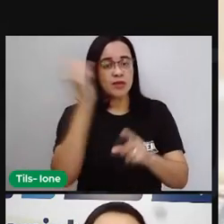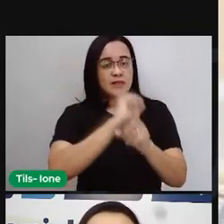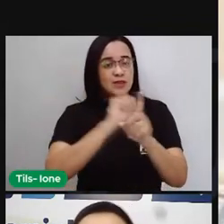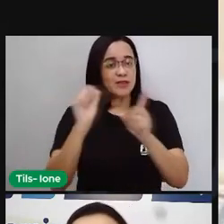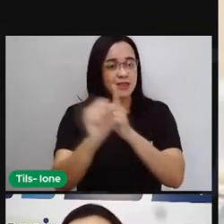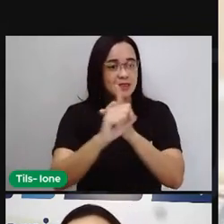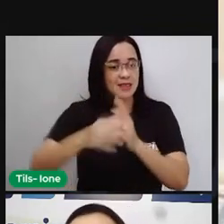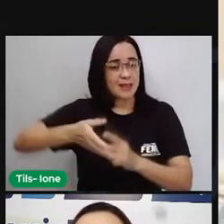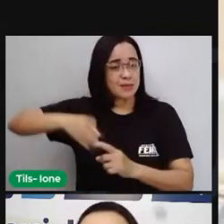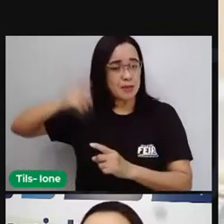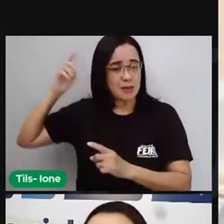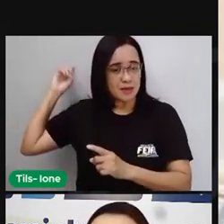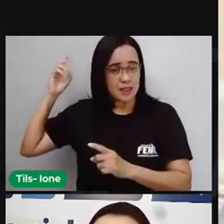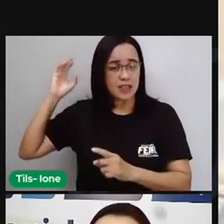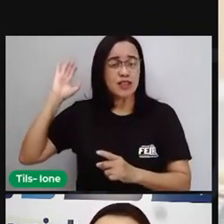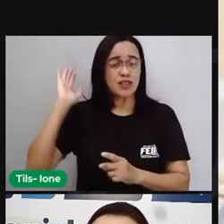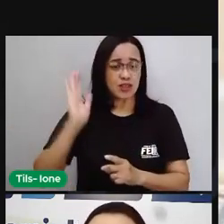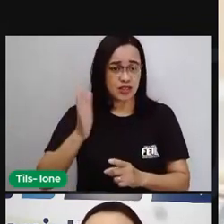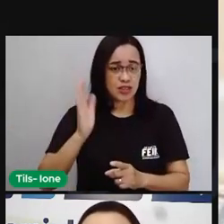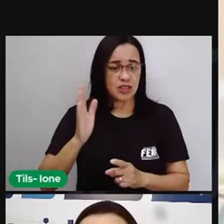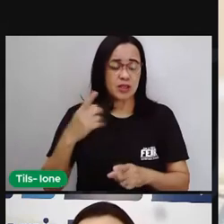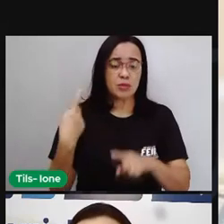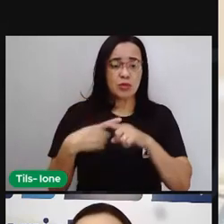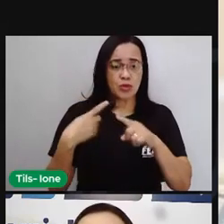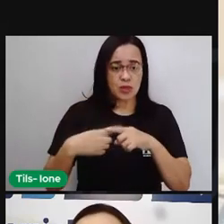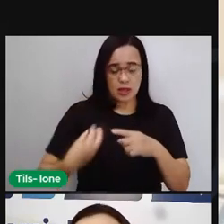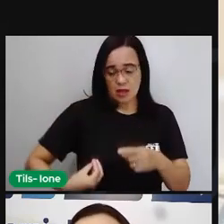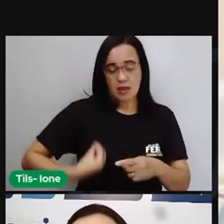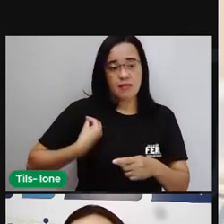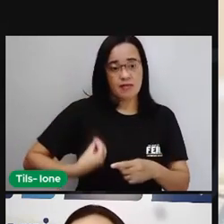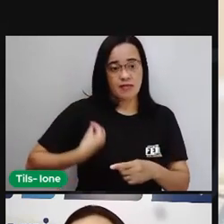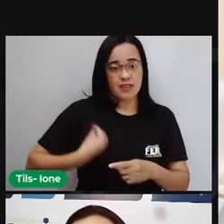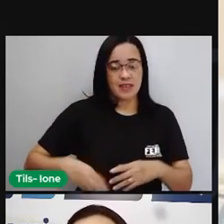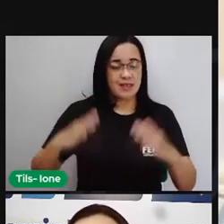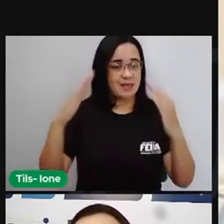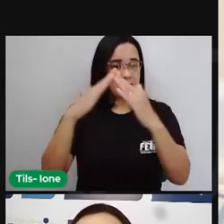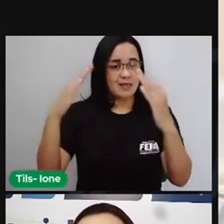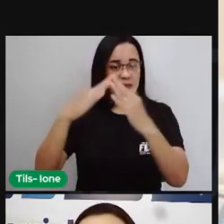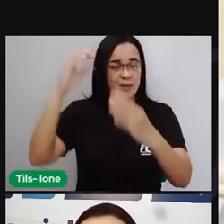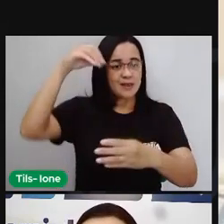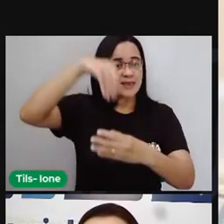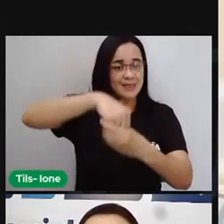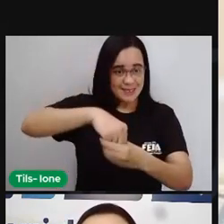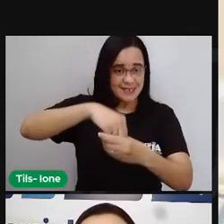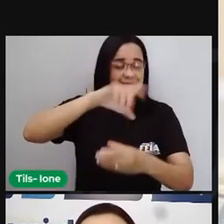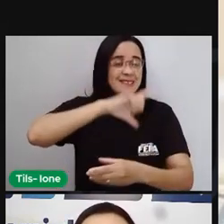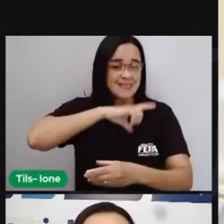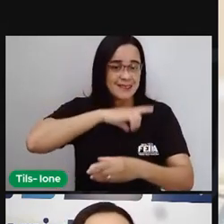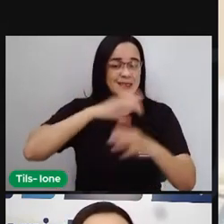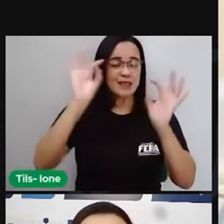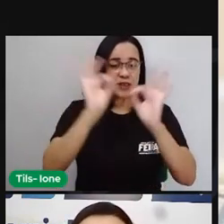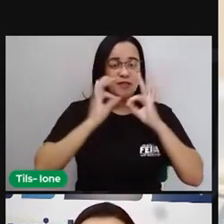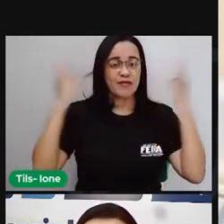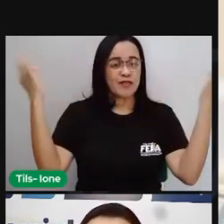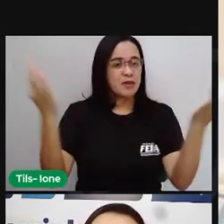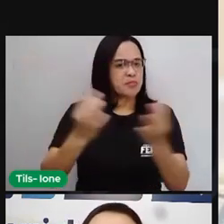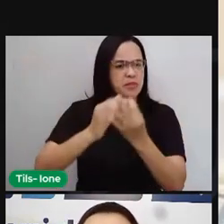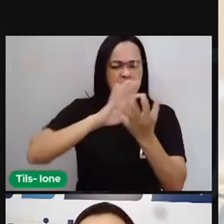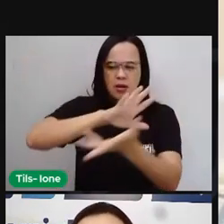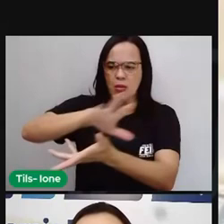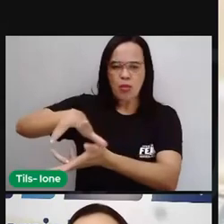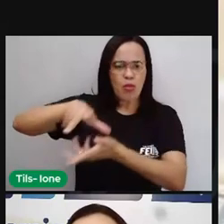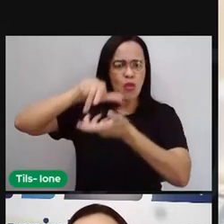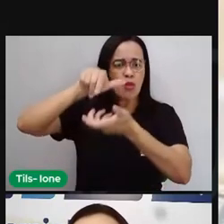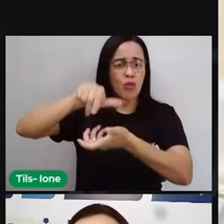parte morando junto, morando na mesma casa ou não, fazem parte aí das famílias, né? De todo o mundo